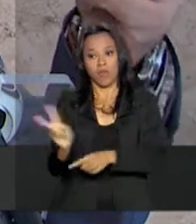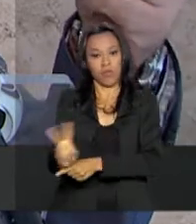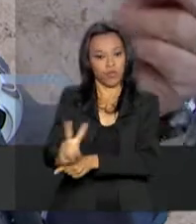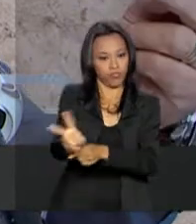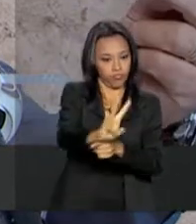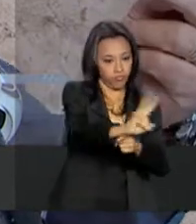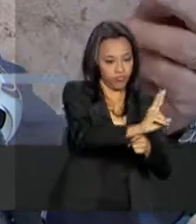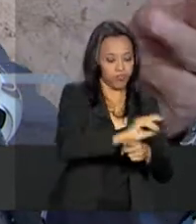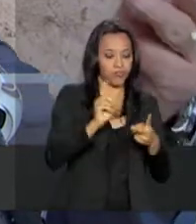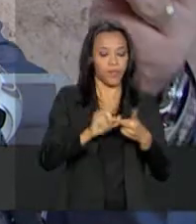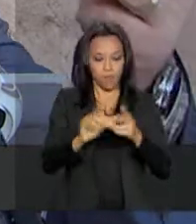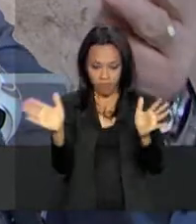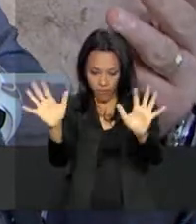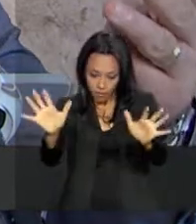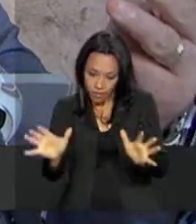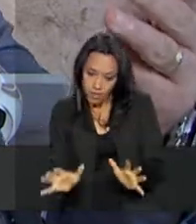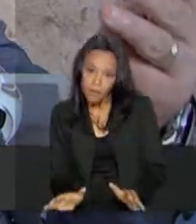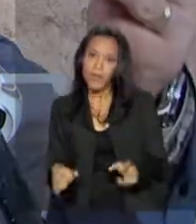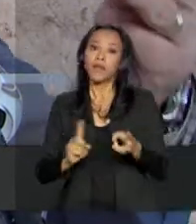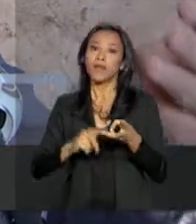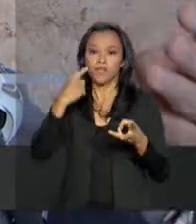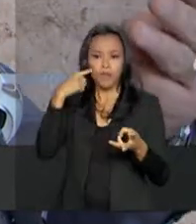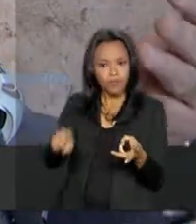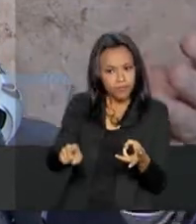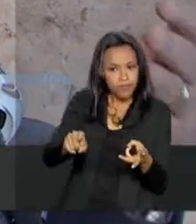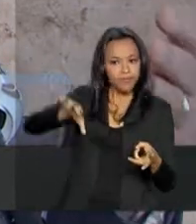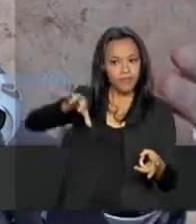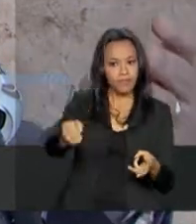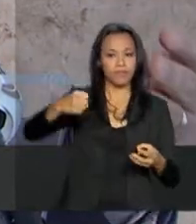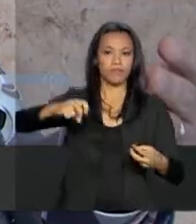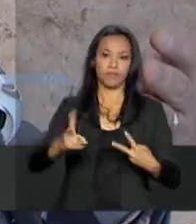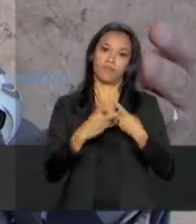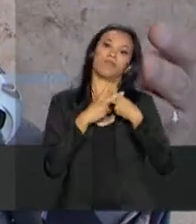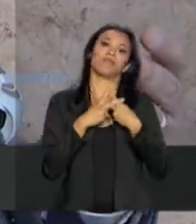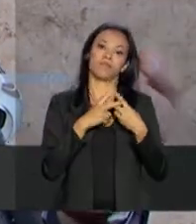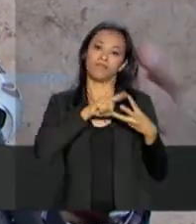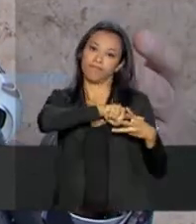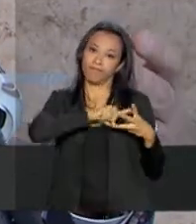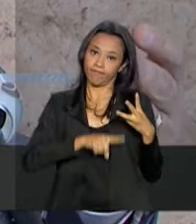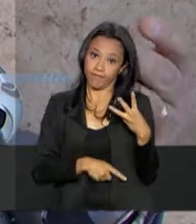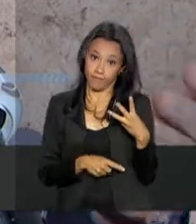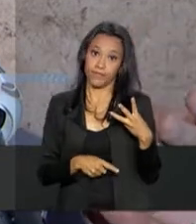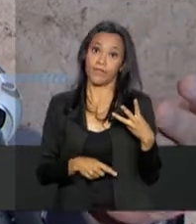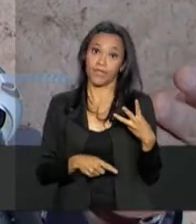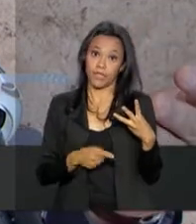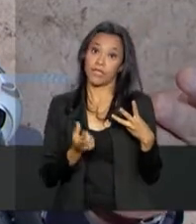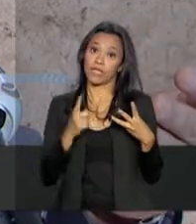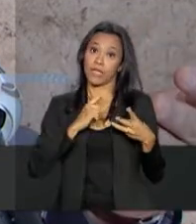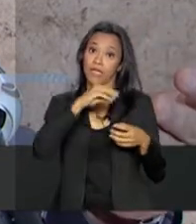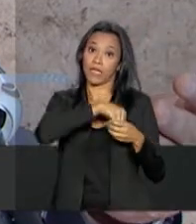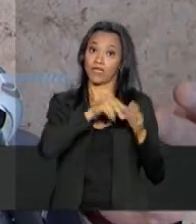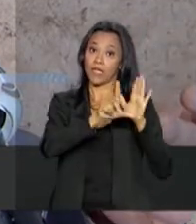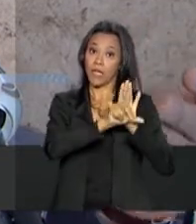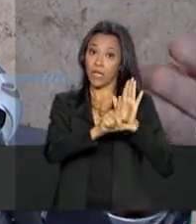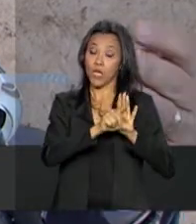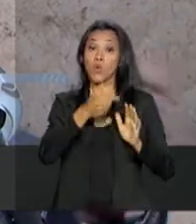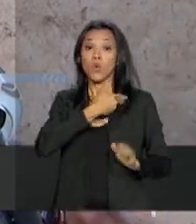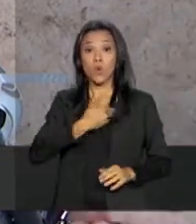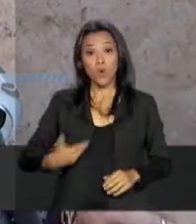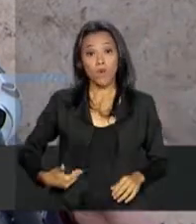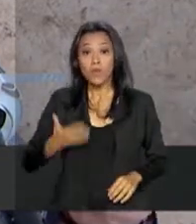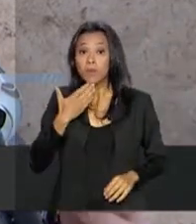Patrulhamento, revistas e prisão em flagrante, no quadro dos crimes transfronteriços. O que a governadora pediu foi